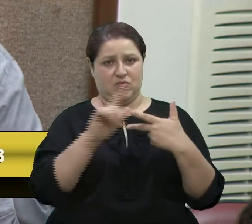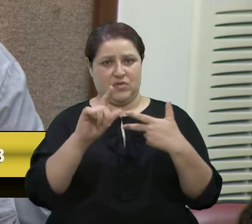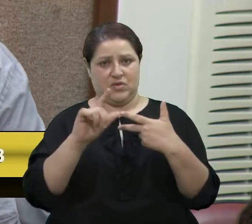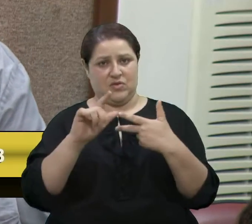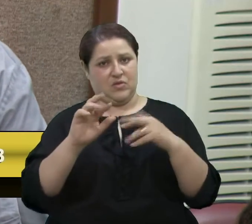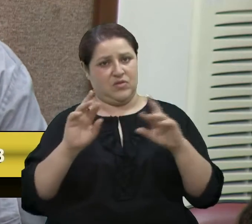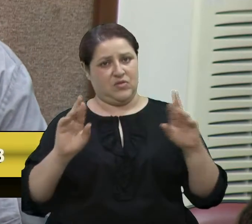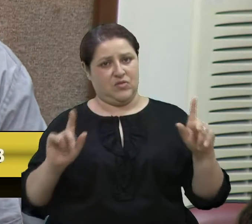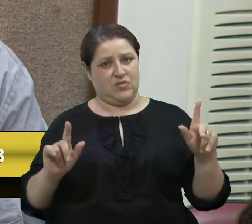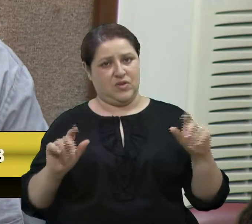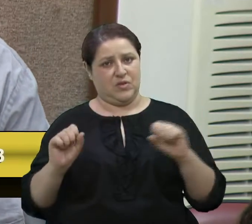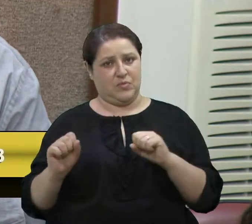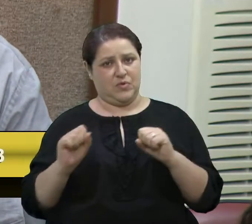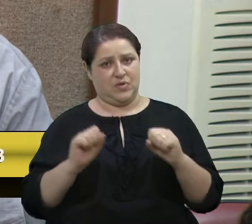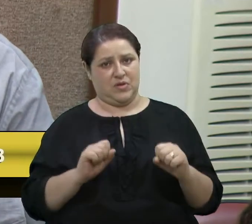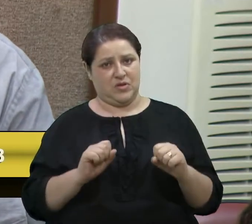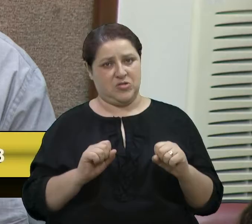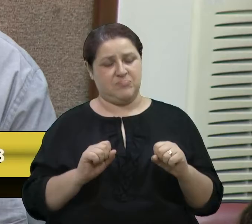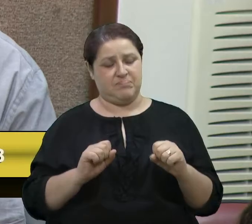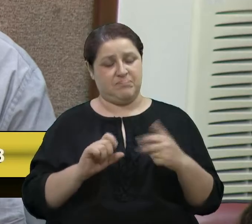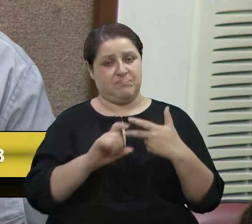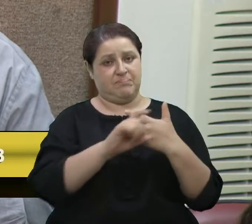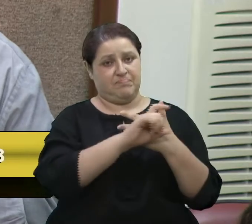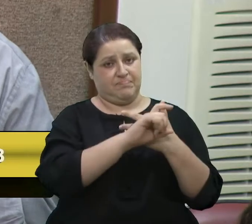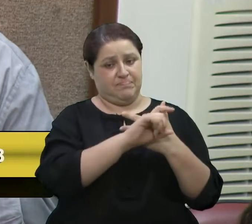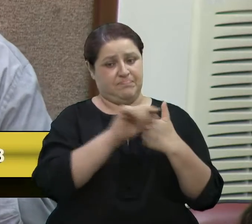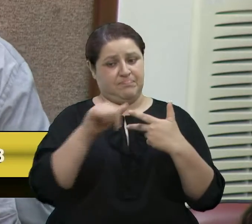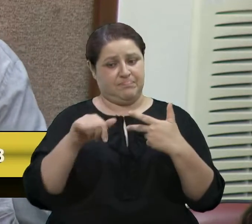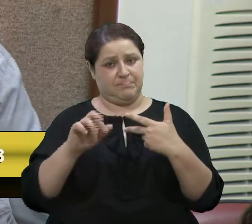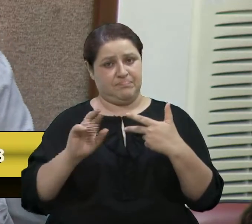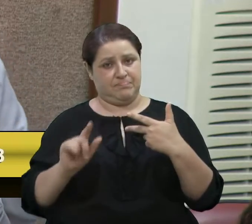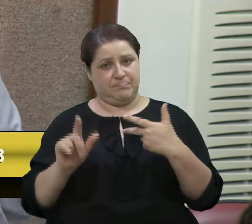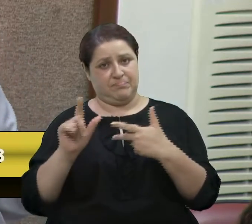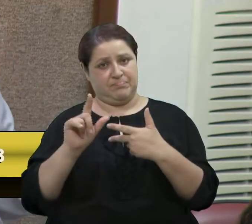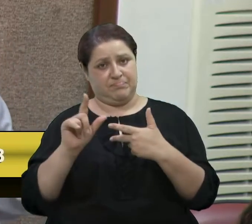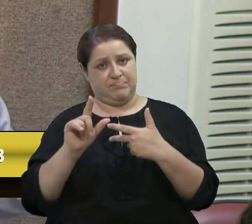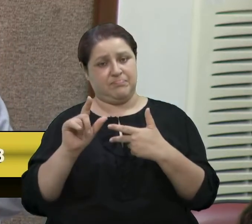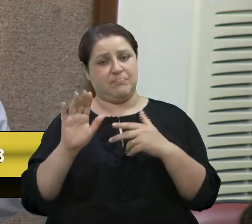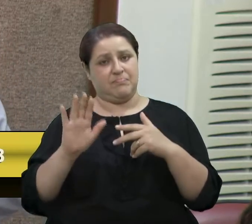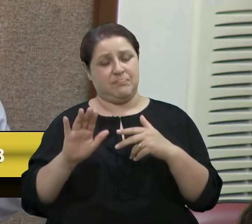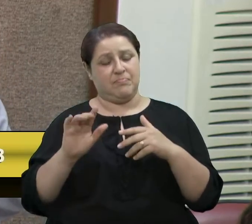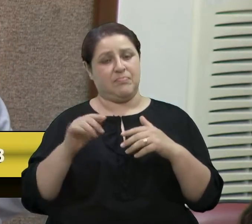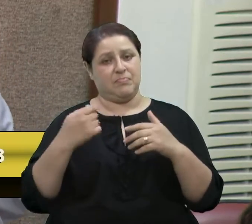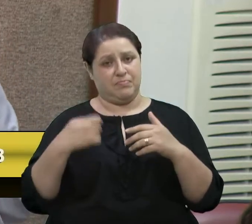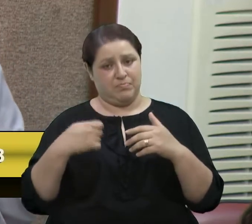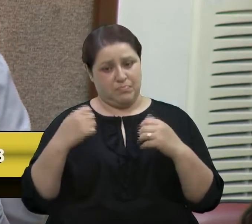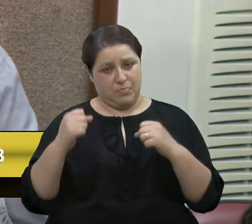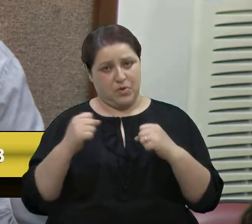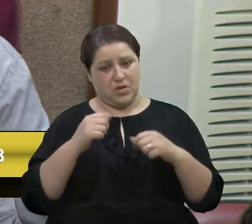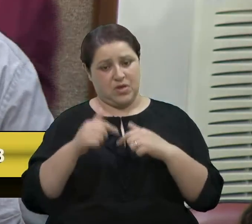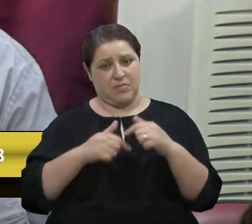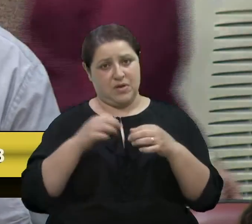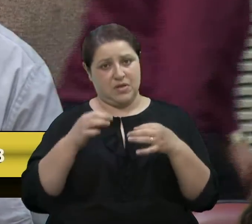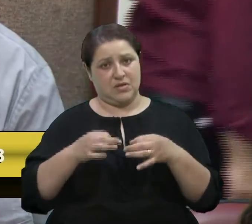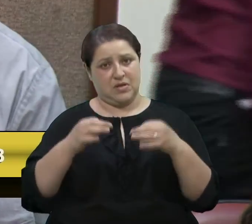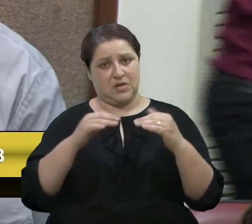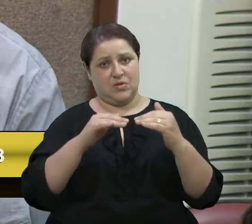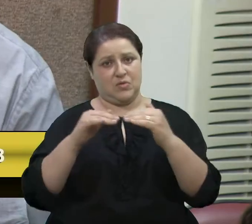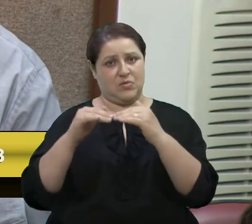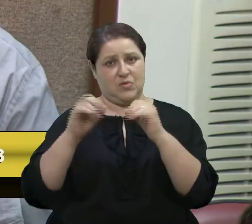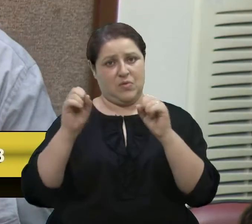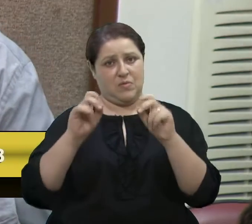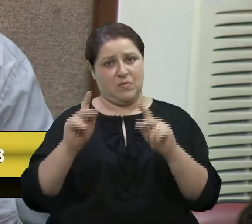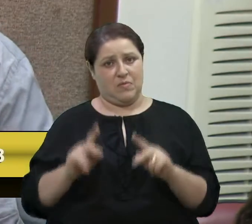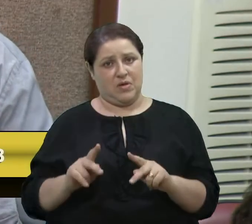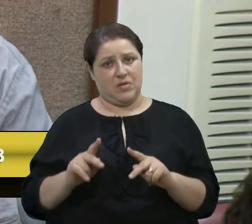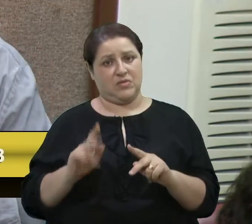Legislativo e lá no Executivo, mas pode-se trabalhar com certeza com harmonia. Pode-se trabalhar com harmonia. É